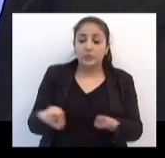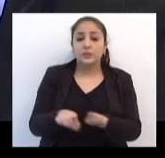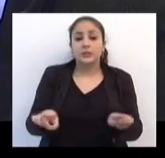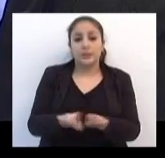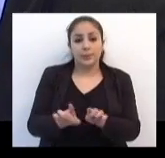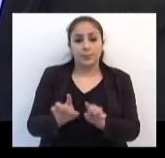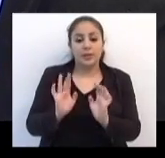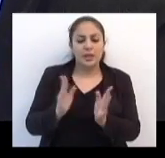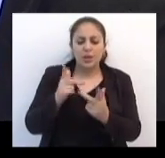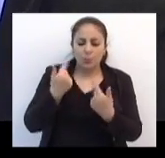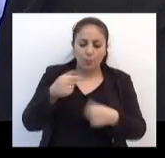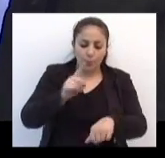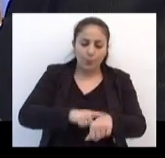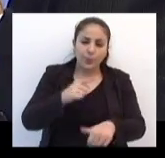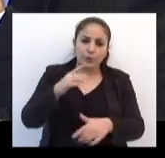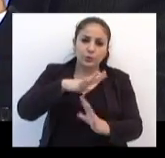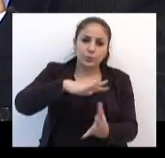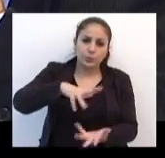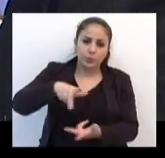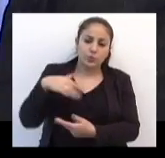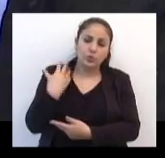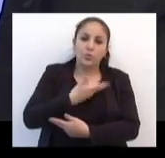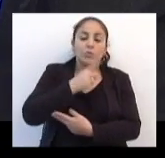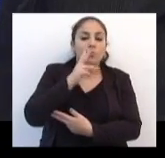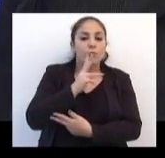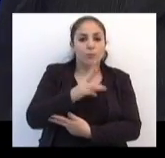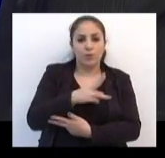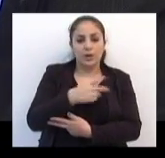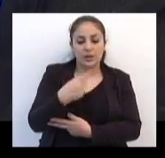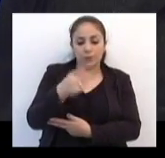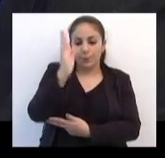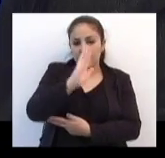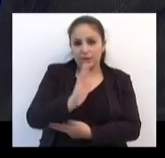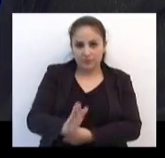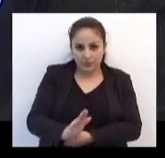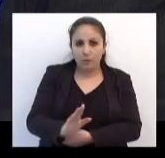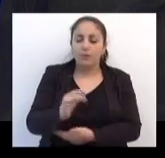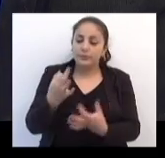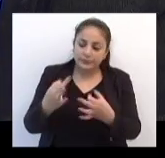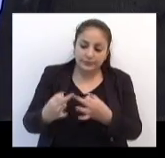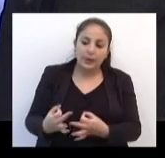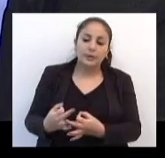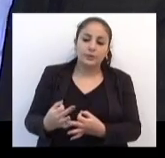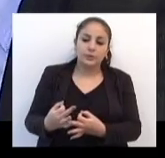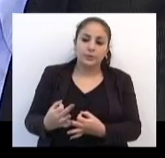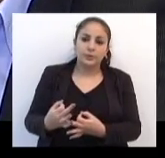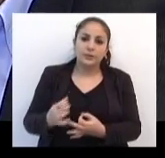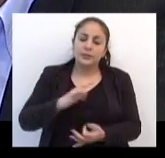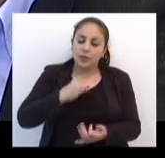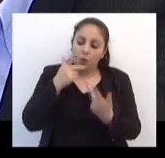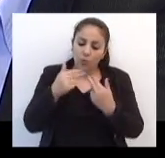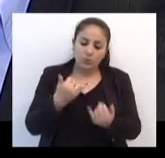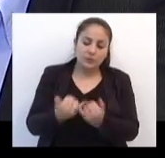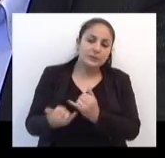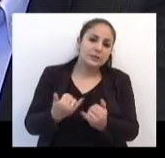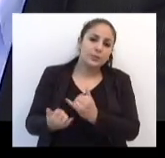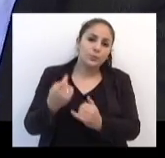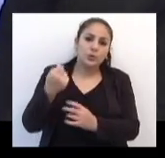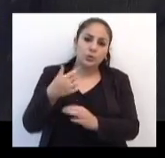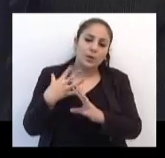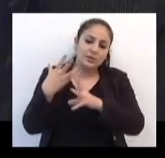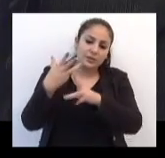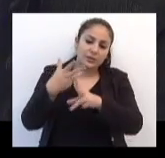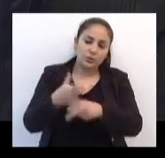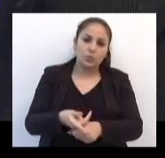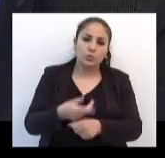e mesmo com a situação mundial, nós vamos constatar que o Brasil realmente, a exemplo da grande